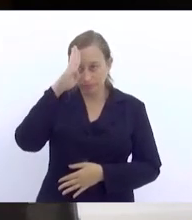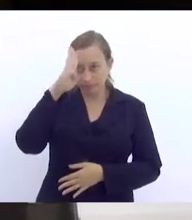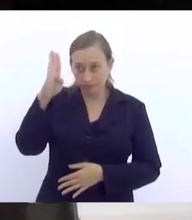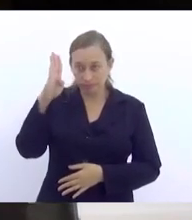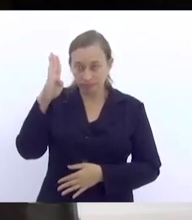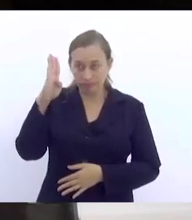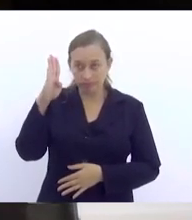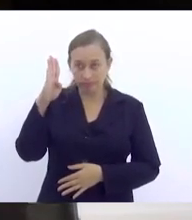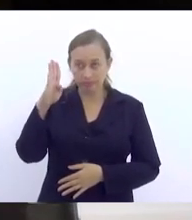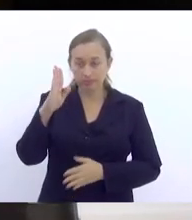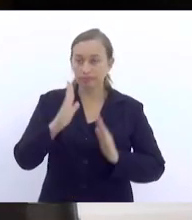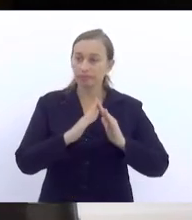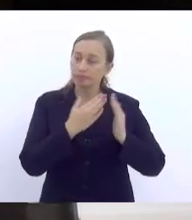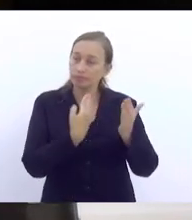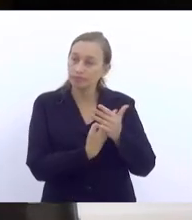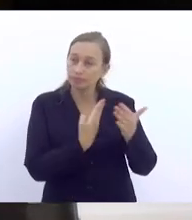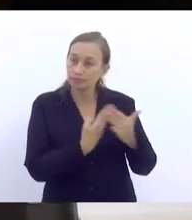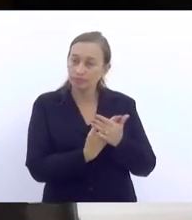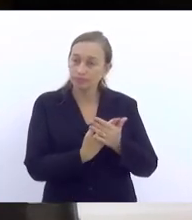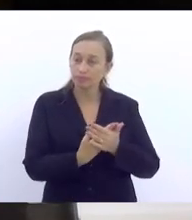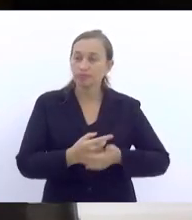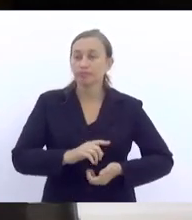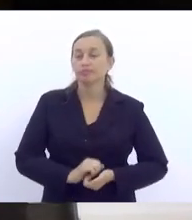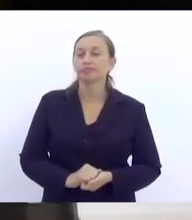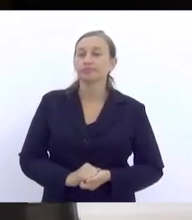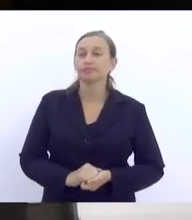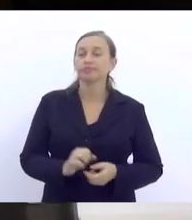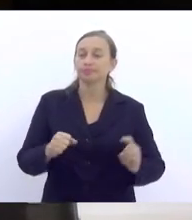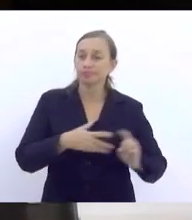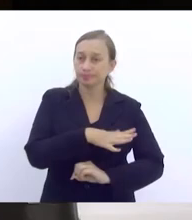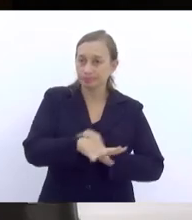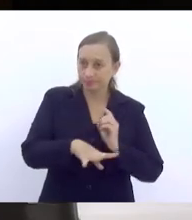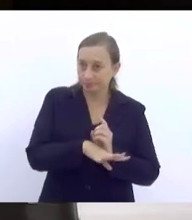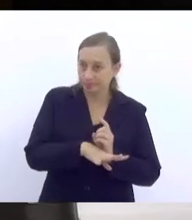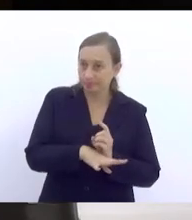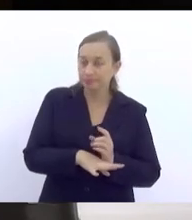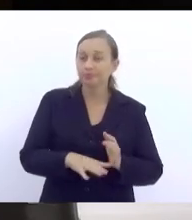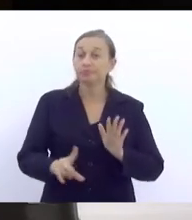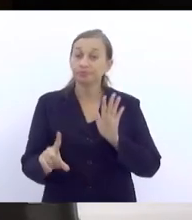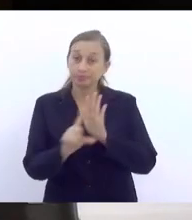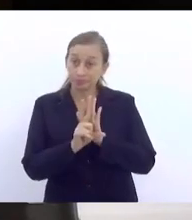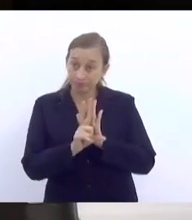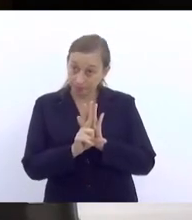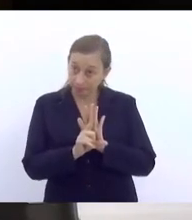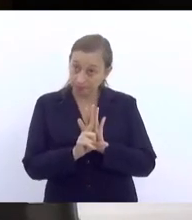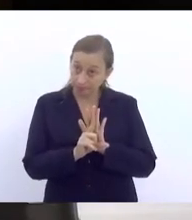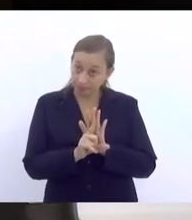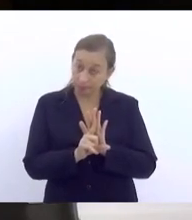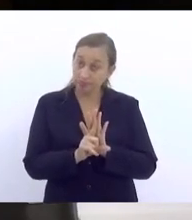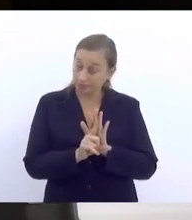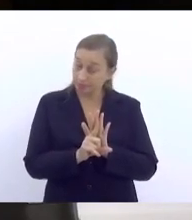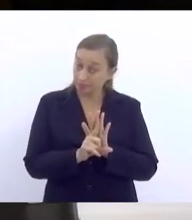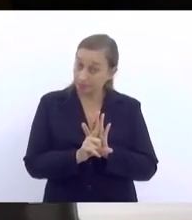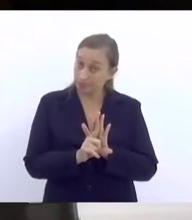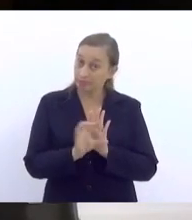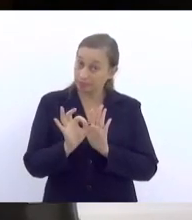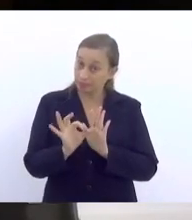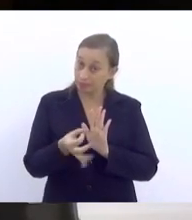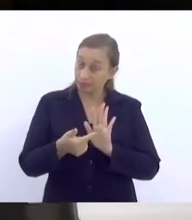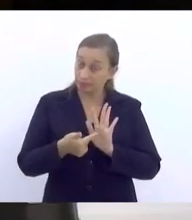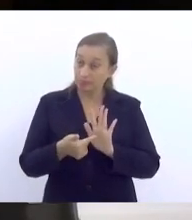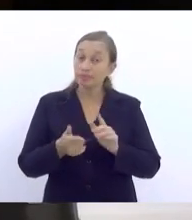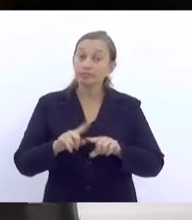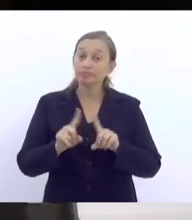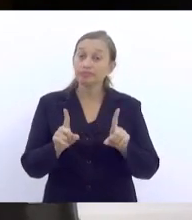nossa escola, na nossa sociedade, conforme a lei, conforme os dispositivos legais. a